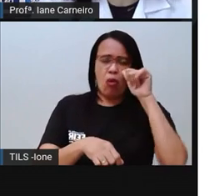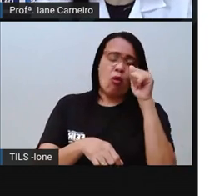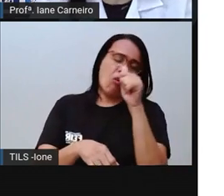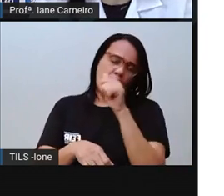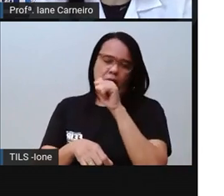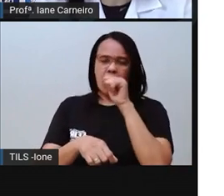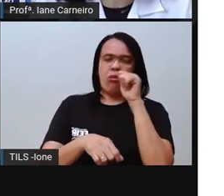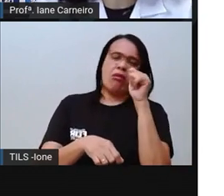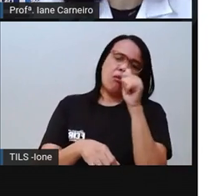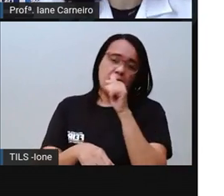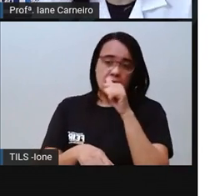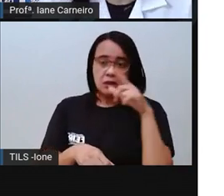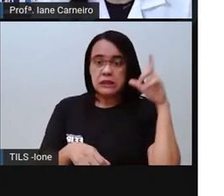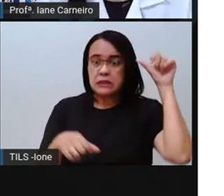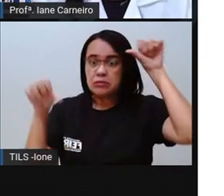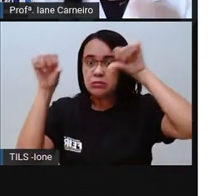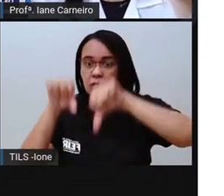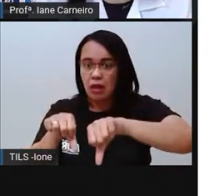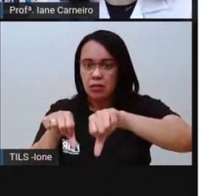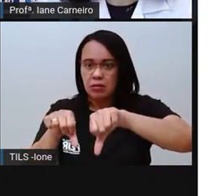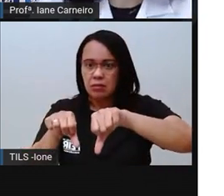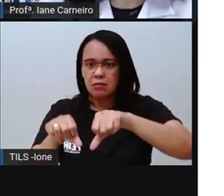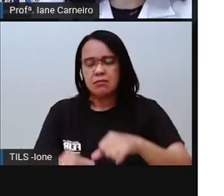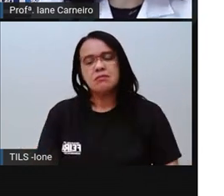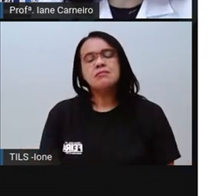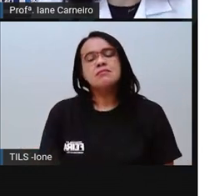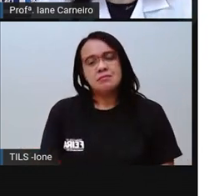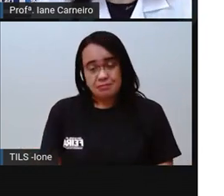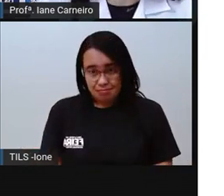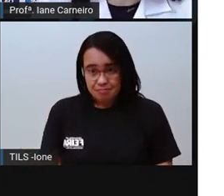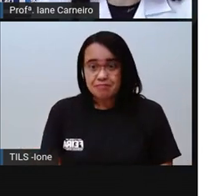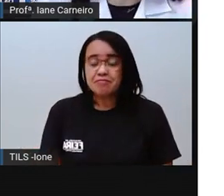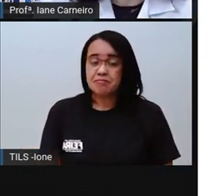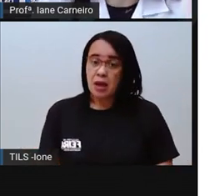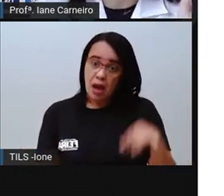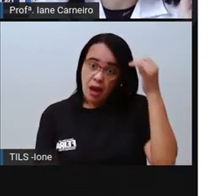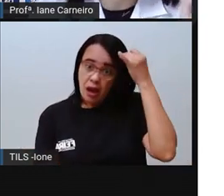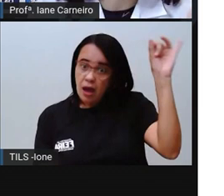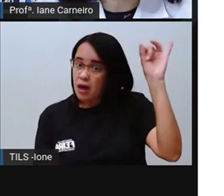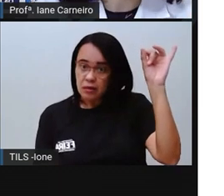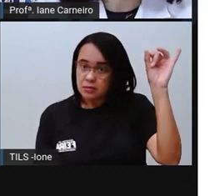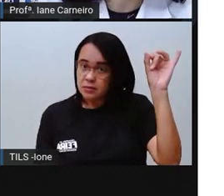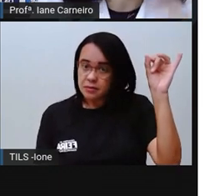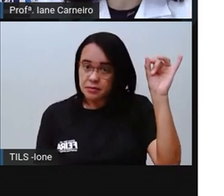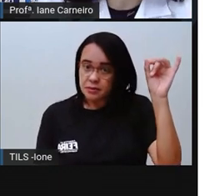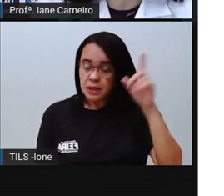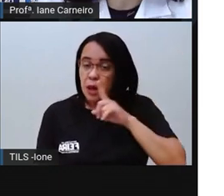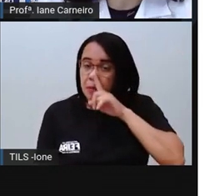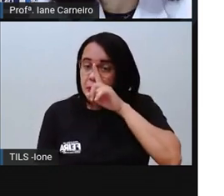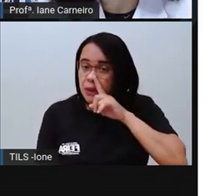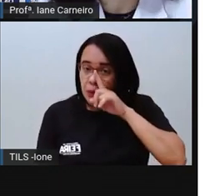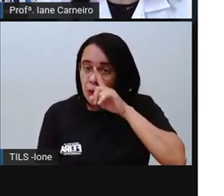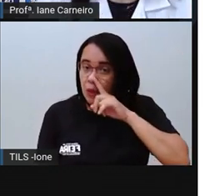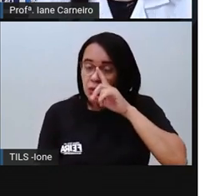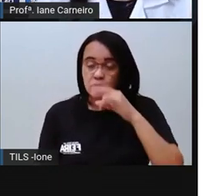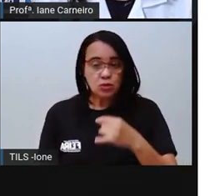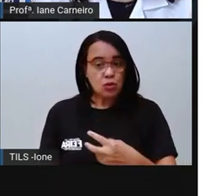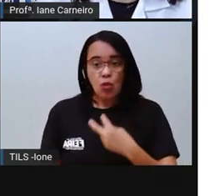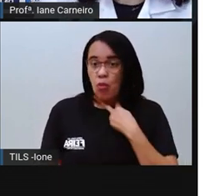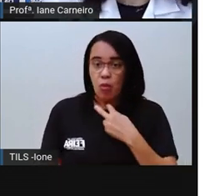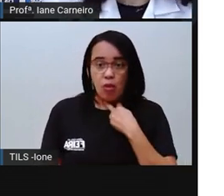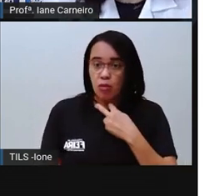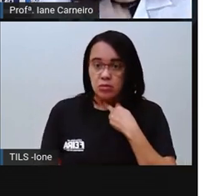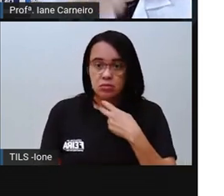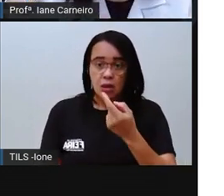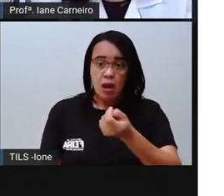né? Então, não pode, crianças. O que vocês verem, né? Na casa de vocês, não pode sair bebendo. Tem que perguntar o que é. Outra coisa